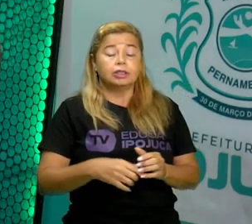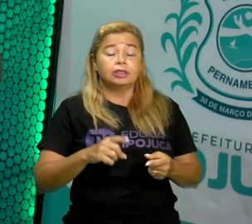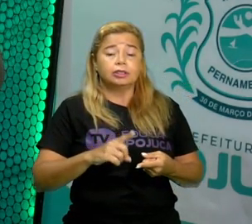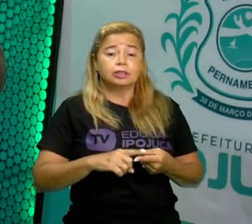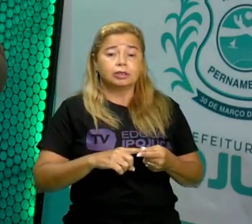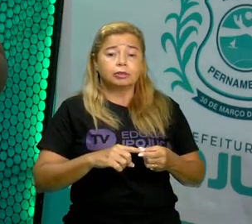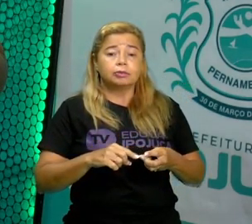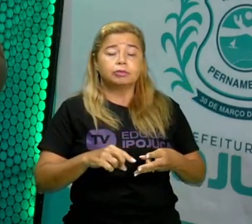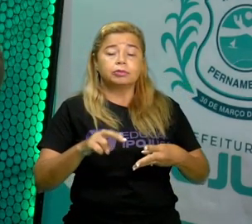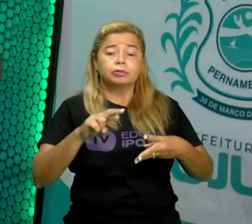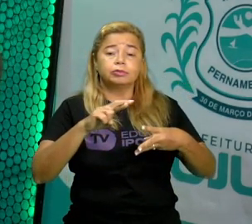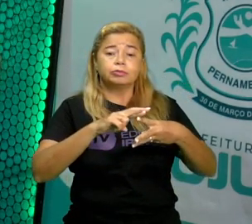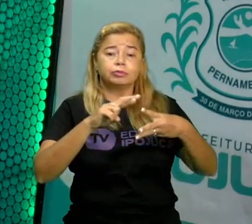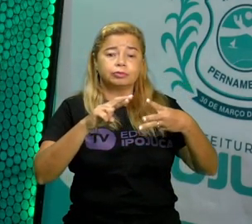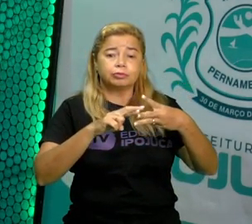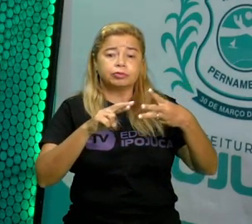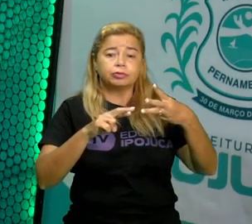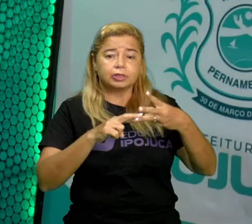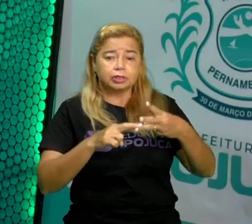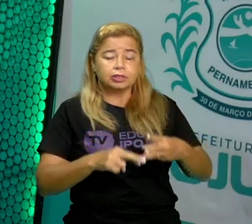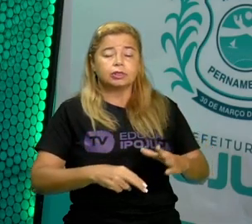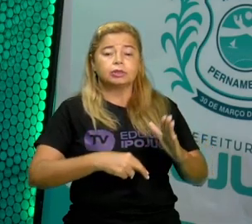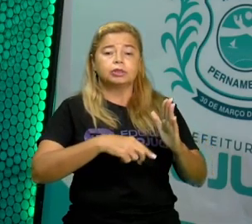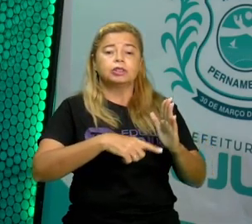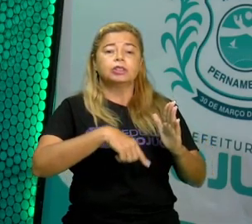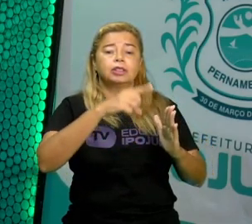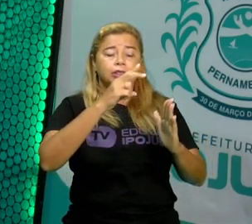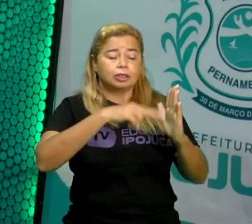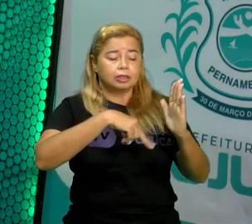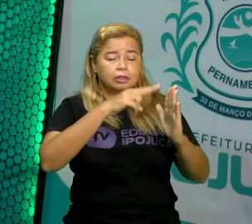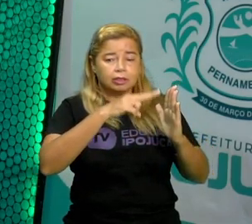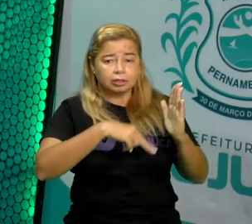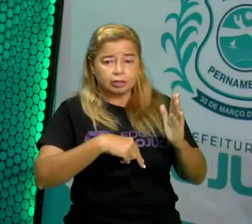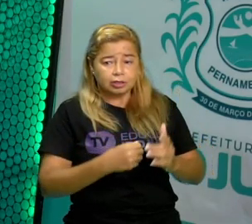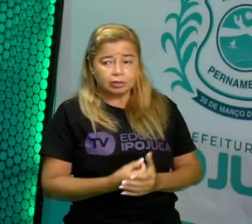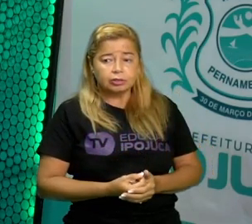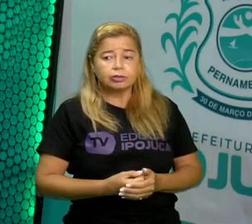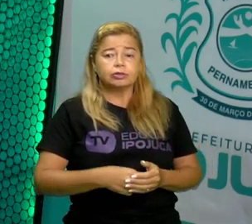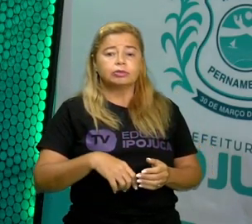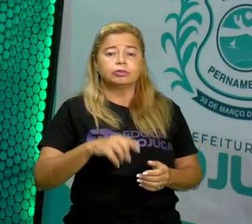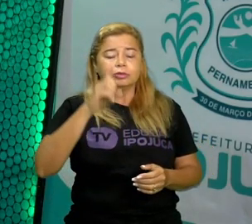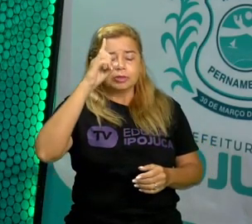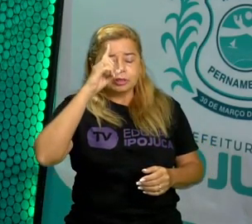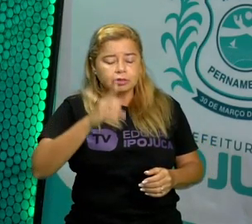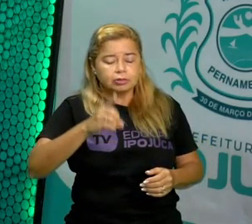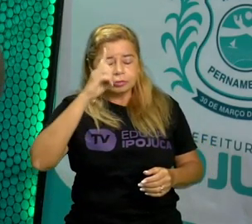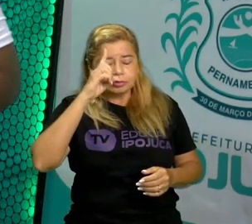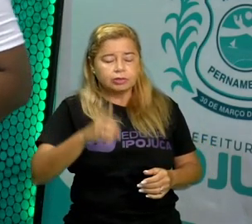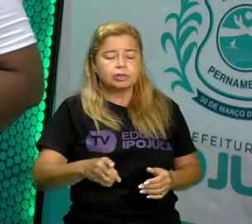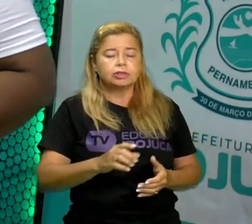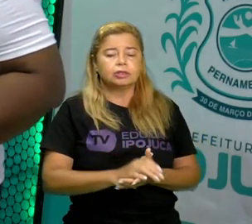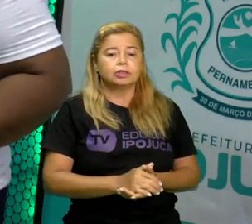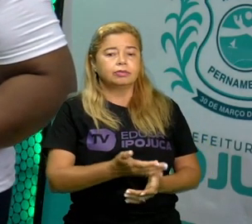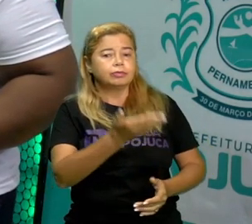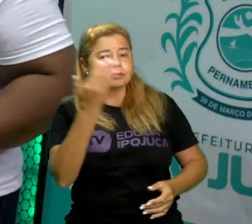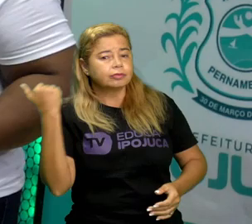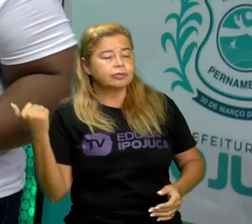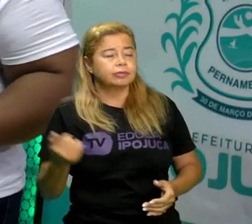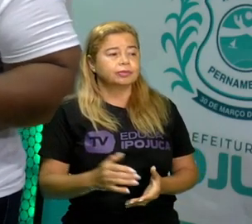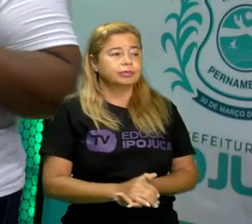vamos utilizar na leitura diariamente, certo? Então vamos lá.